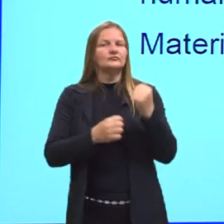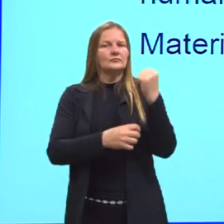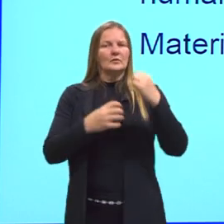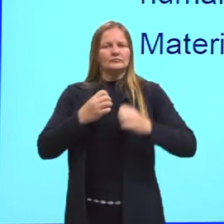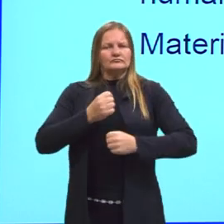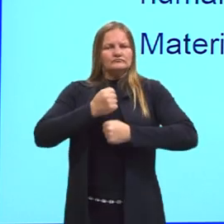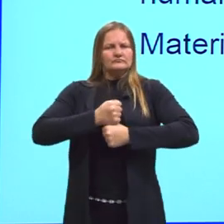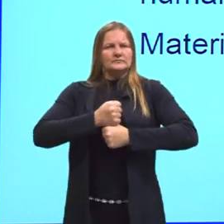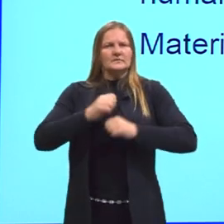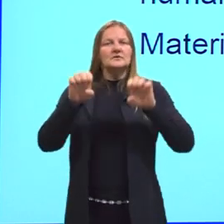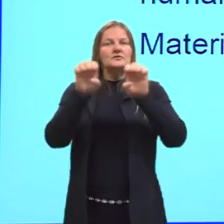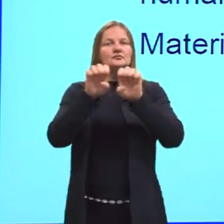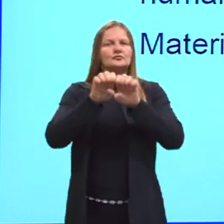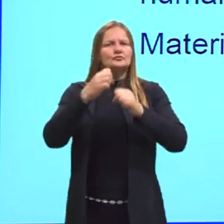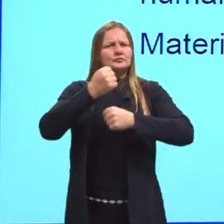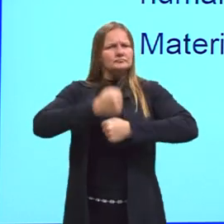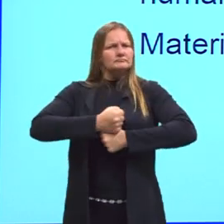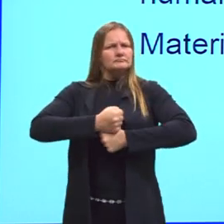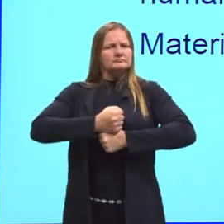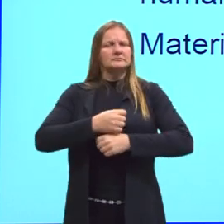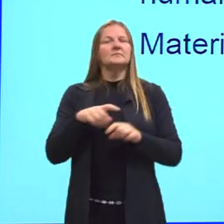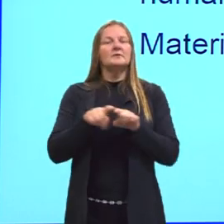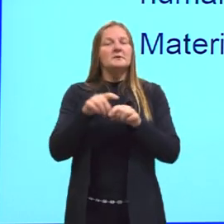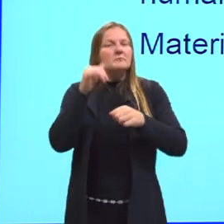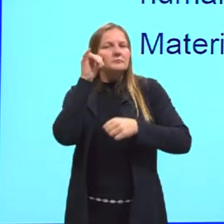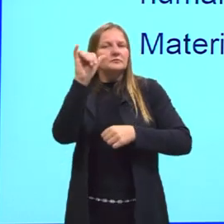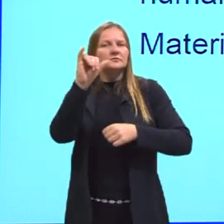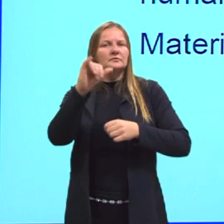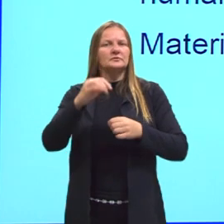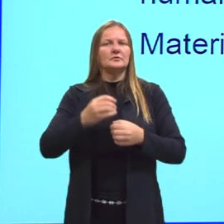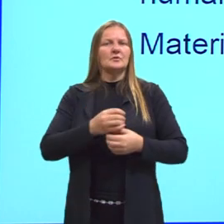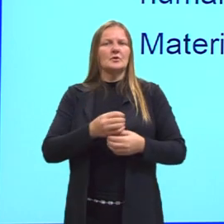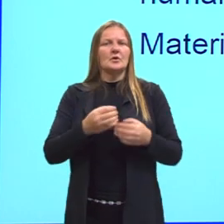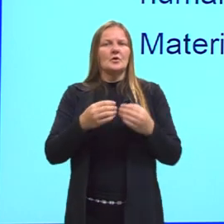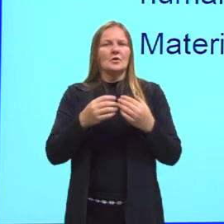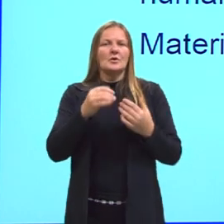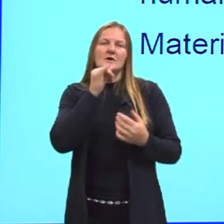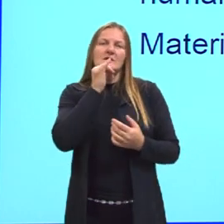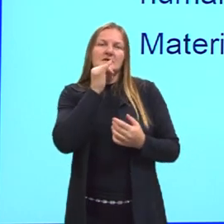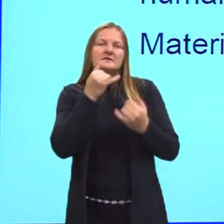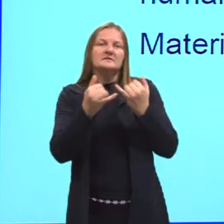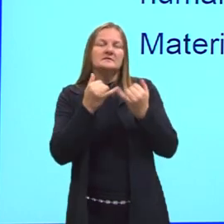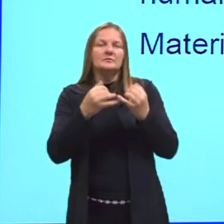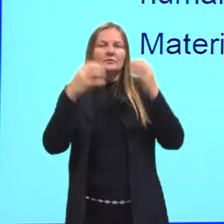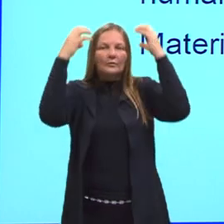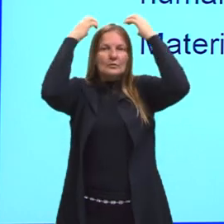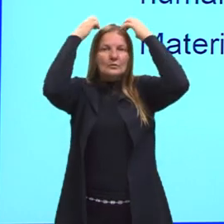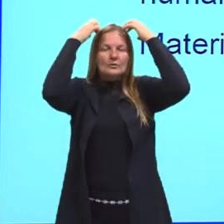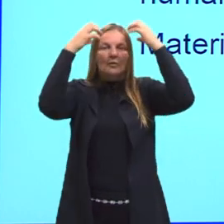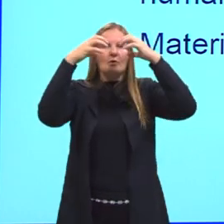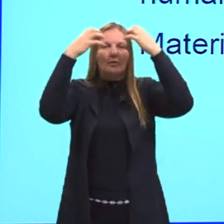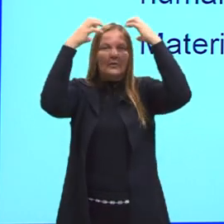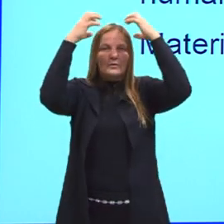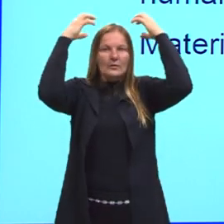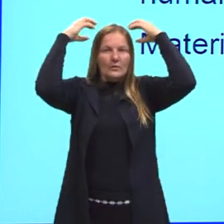corpo, na proteção também dos órgãos vitais, a proteção, por exemplo, do encéfalo, do cérebro,